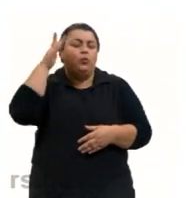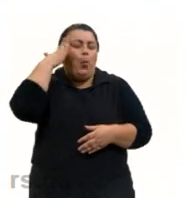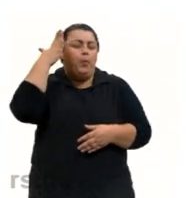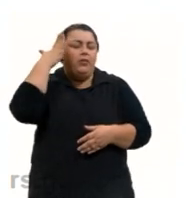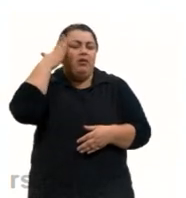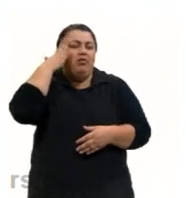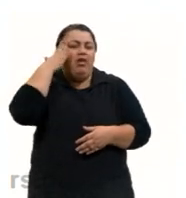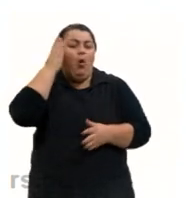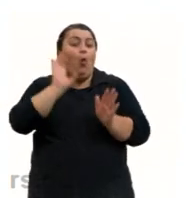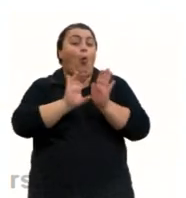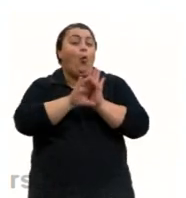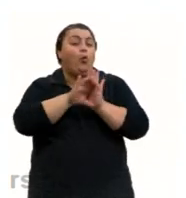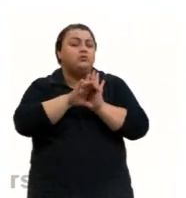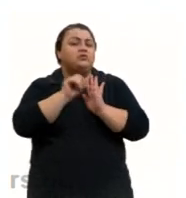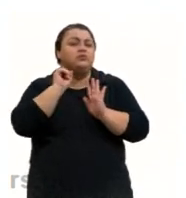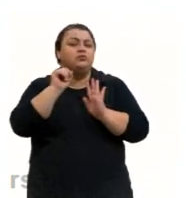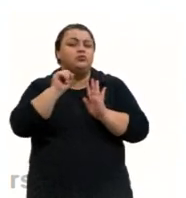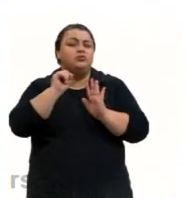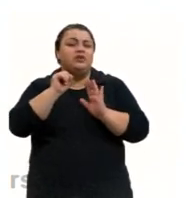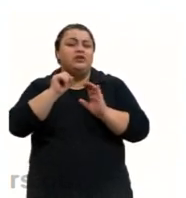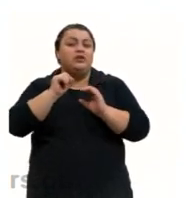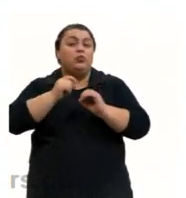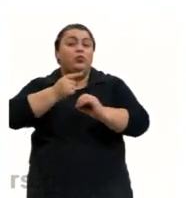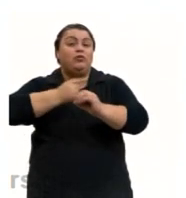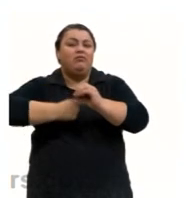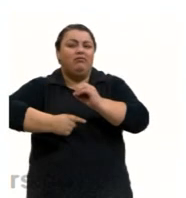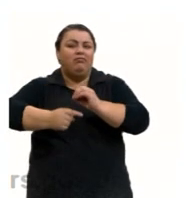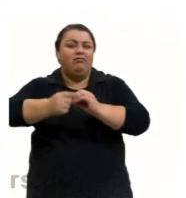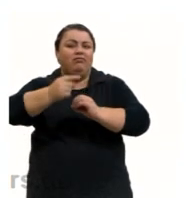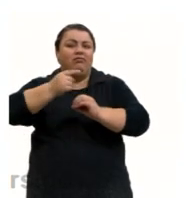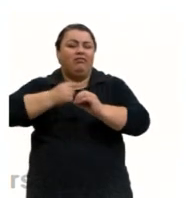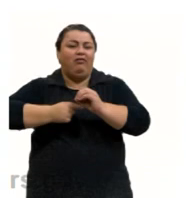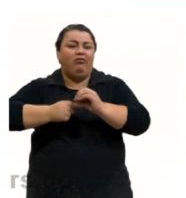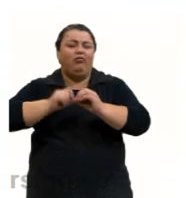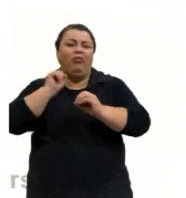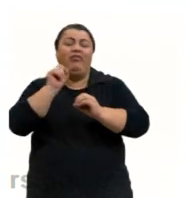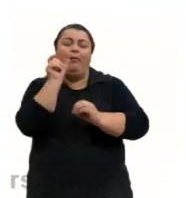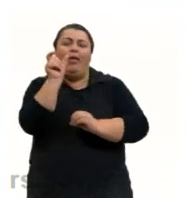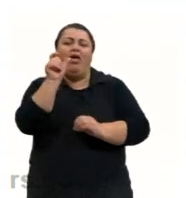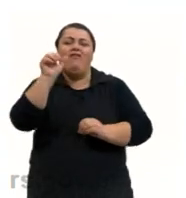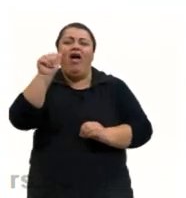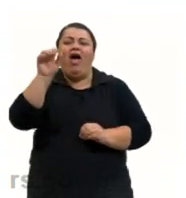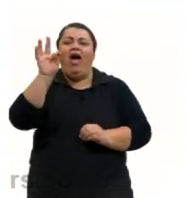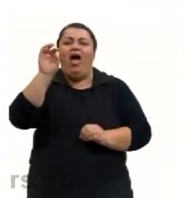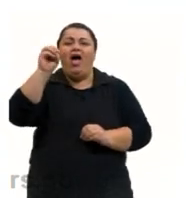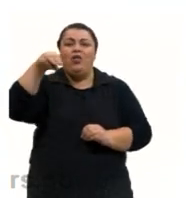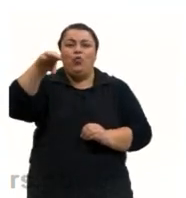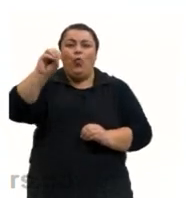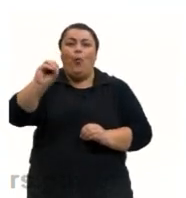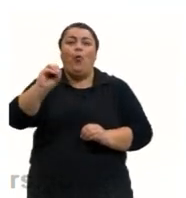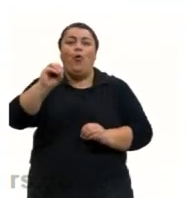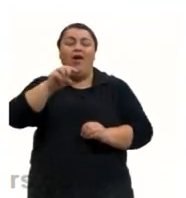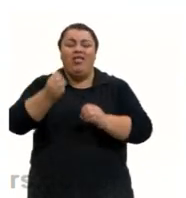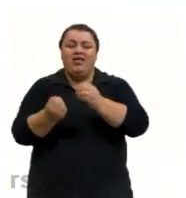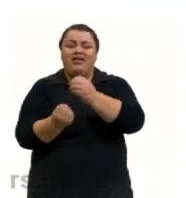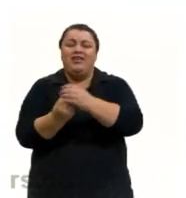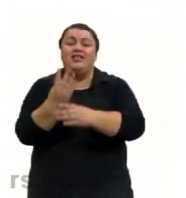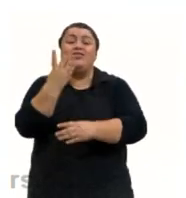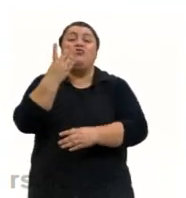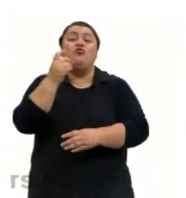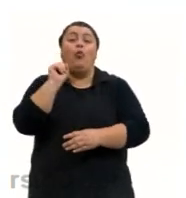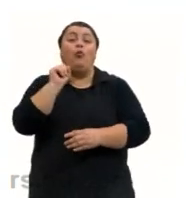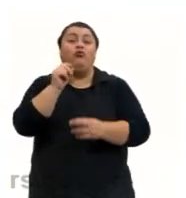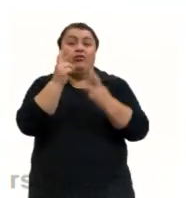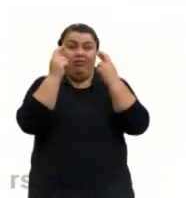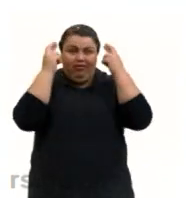o conceito dos átomos. Essa palavra átomo, ela iniciou, ela surgiu lá na